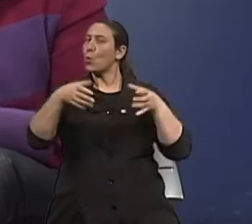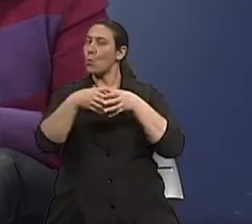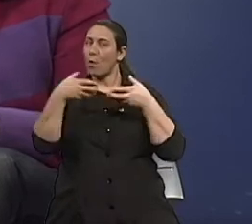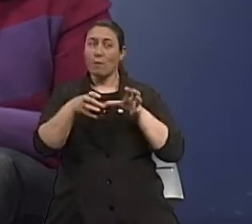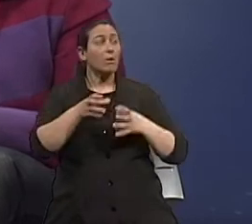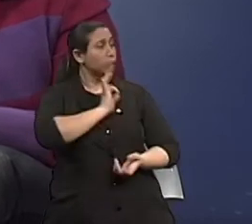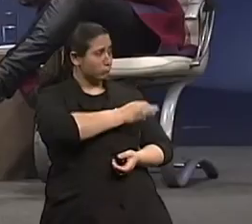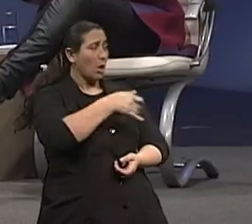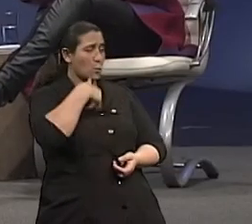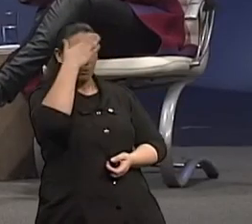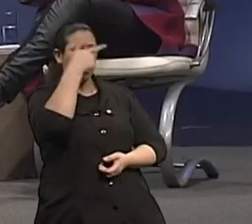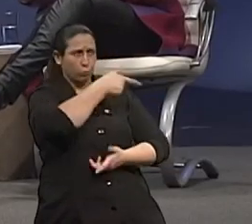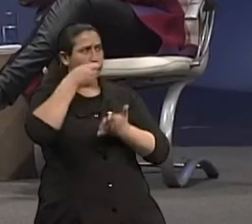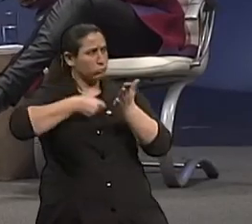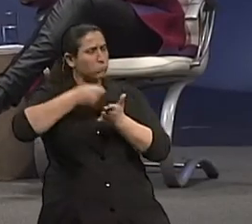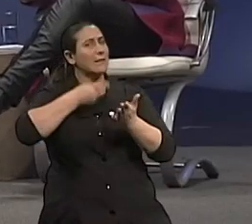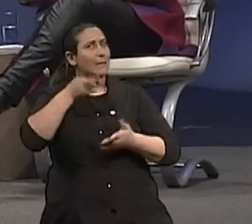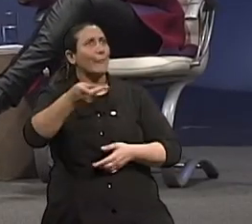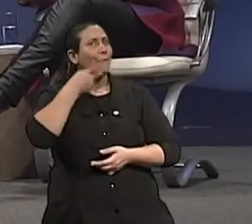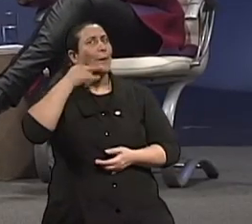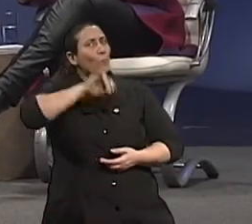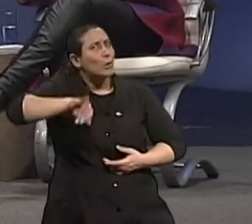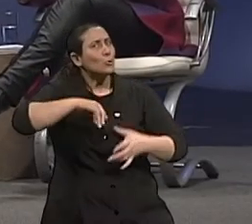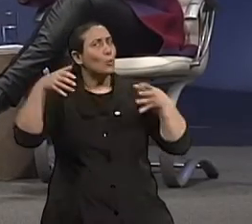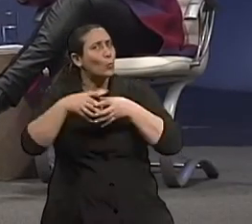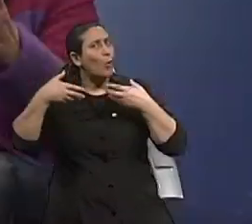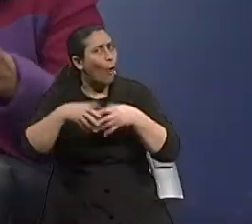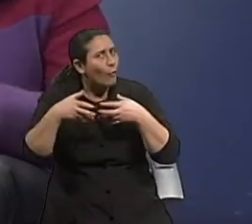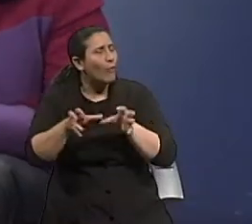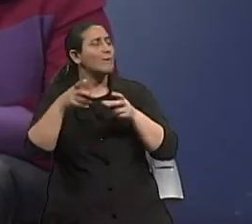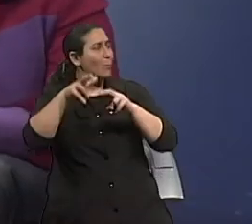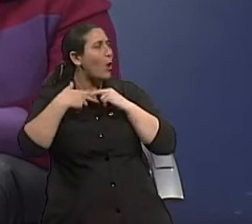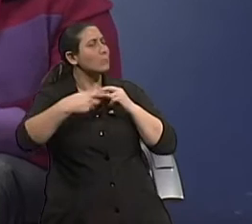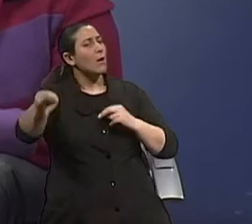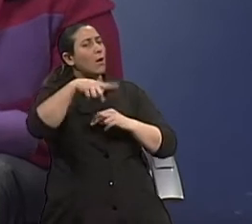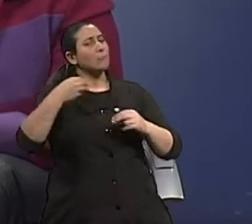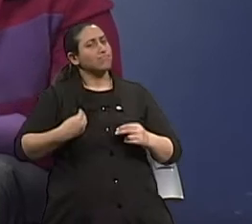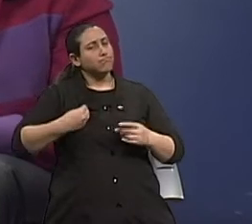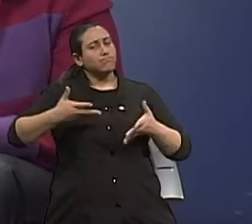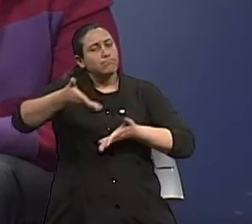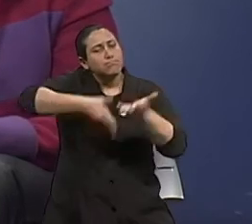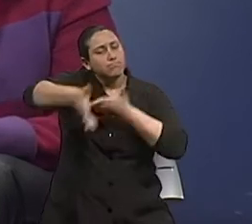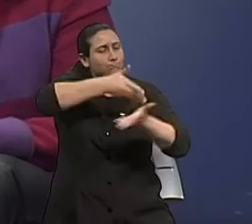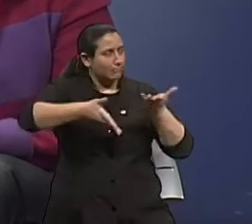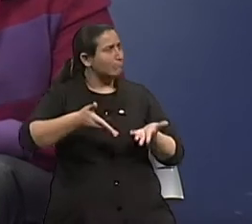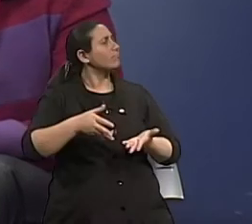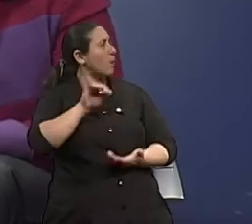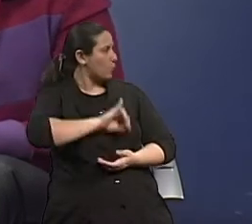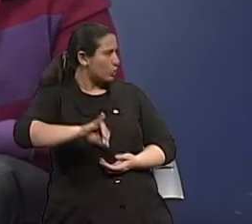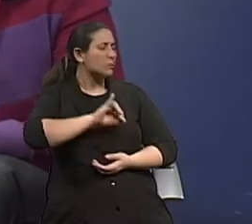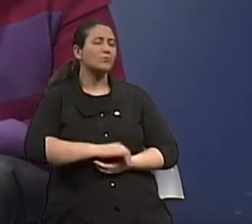batalha nessa área há muitos anos, para os grupos de convivência, né? No Estado todo, né? No Conselho do Idoso e tudo isso. Então é